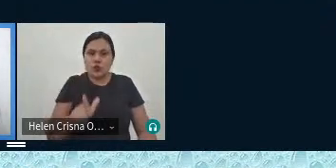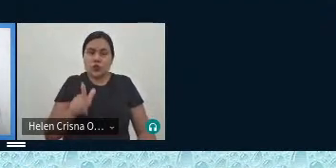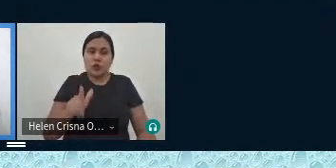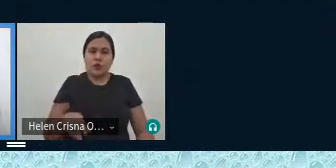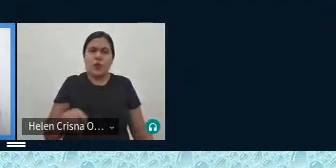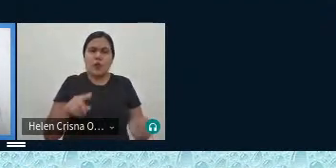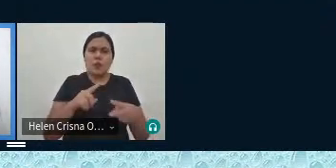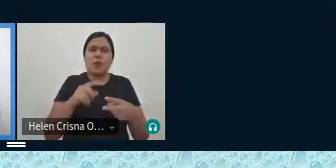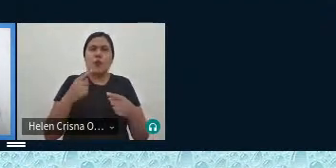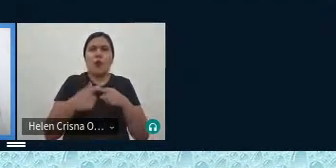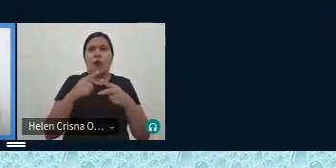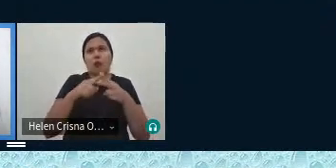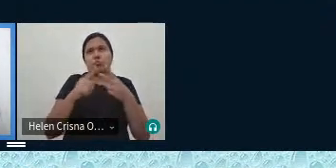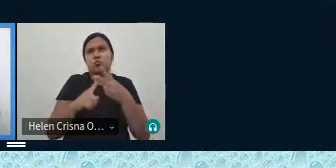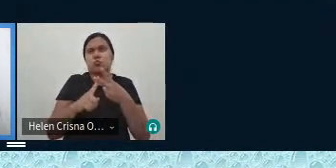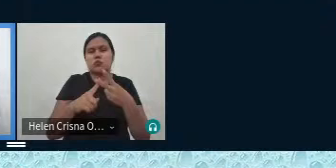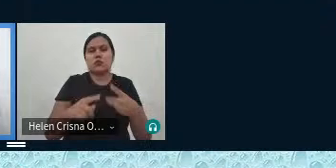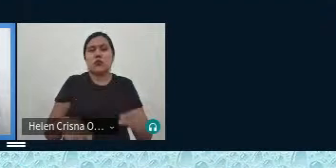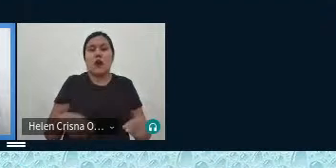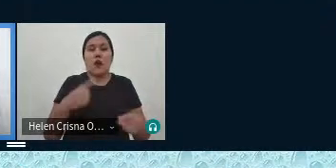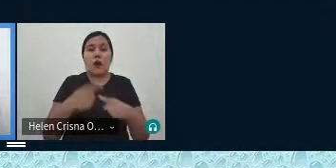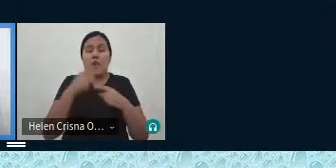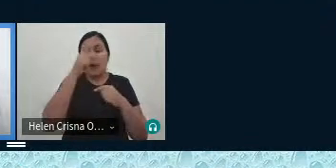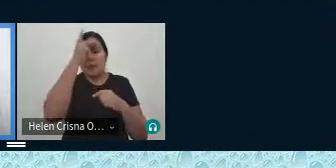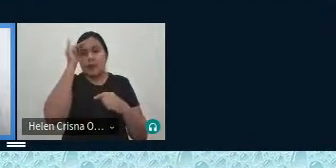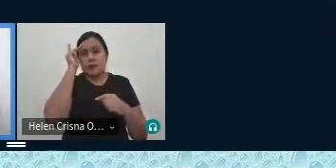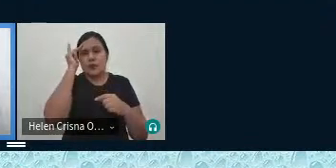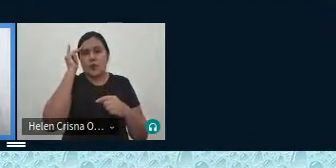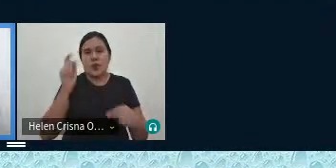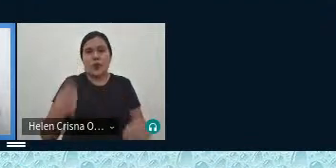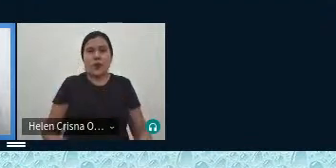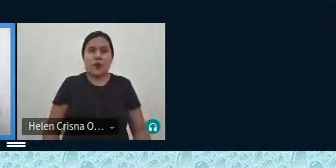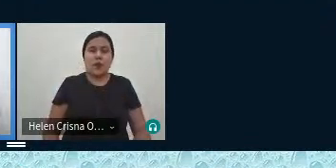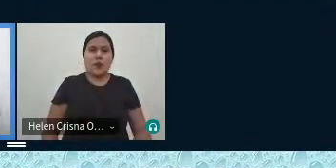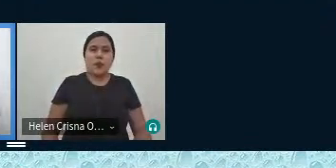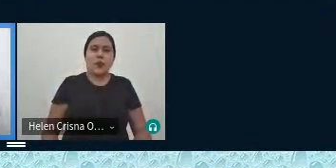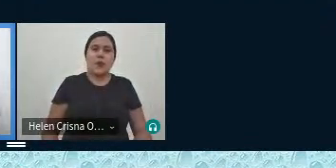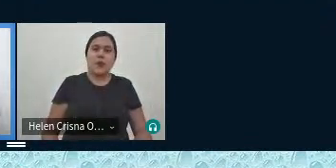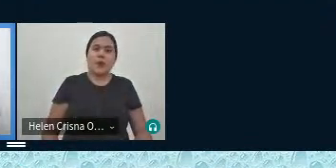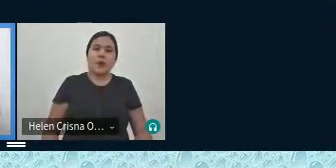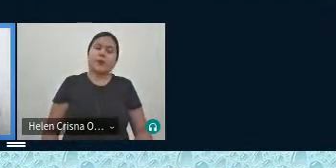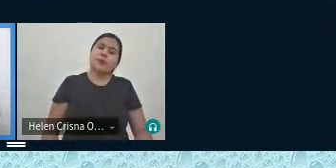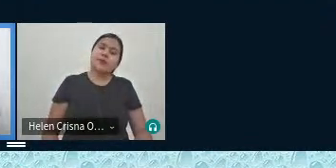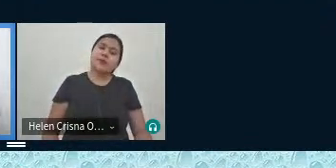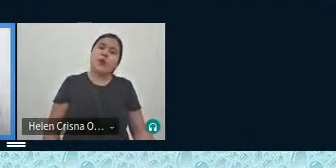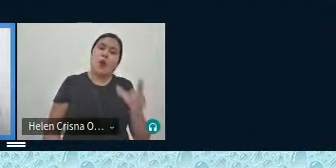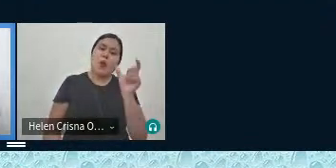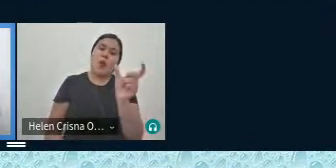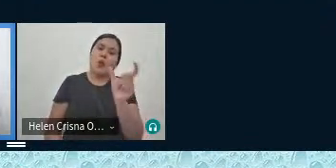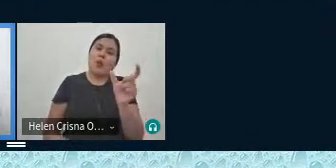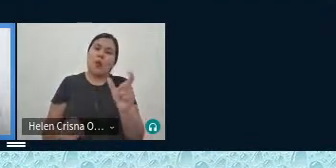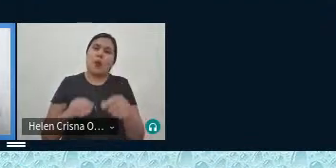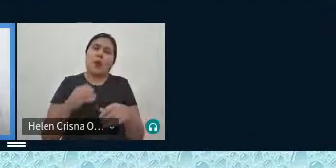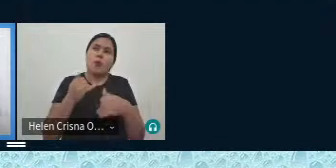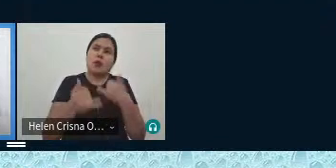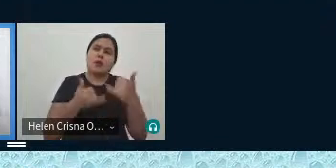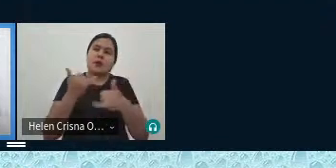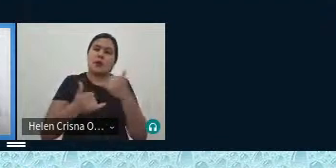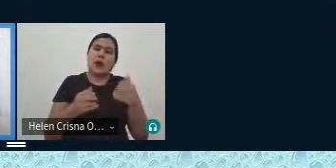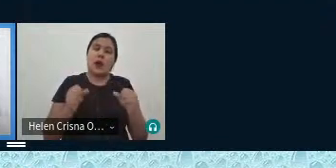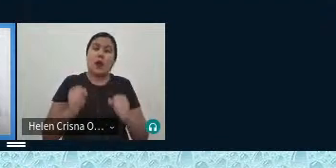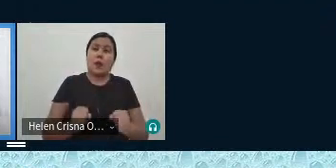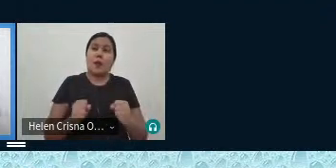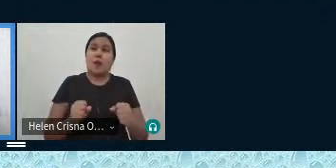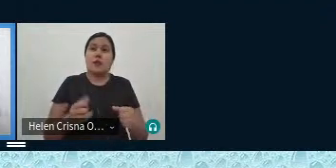duas vezes porque a pessoa que tirou o papel no jogo ela pode